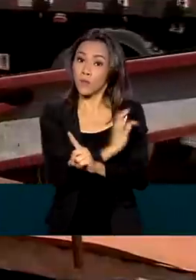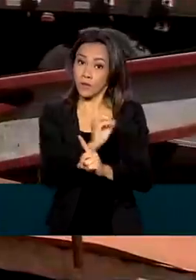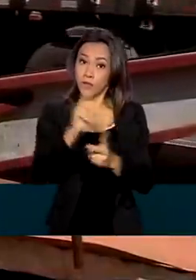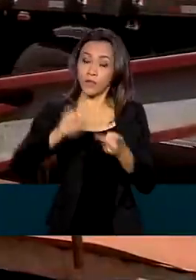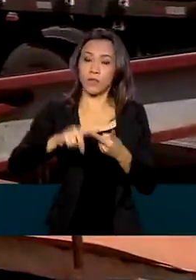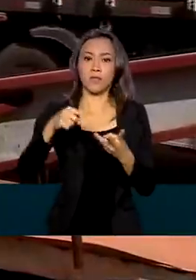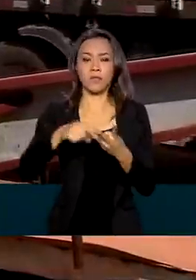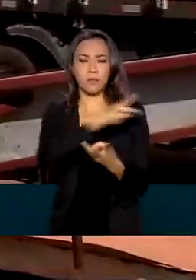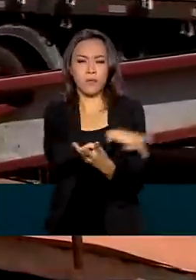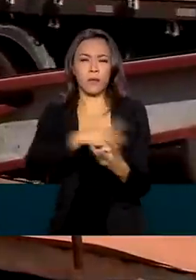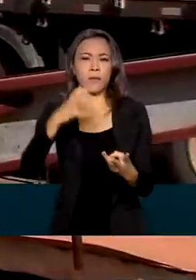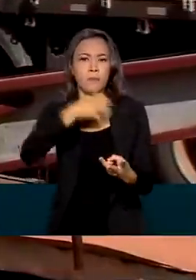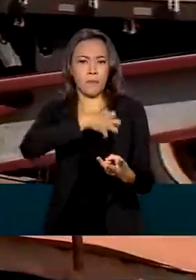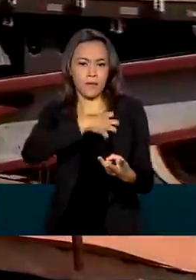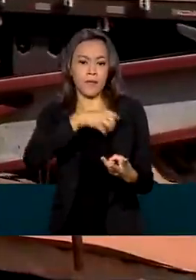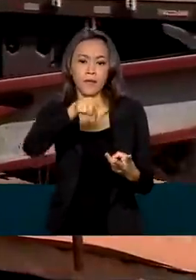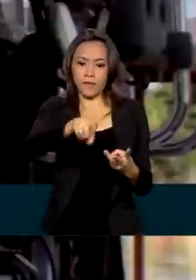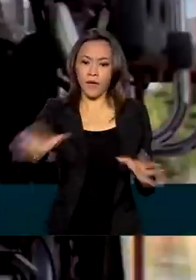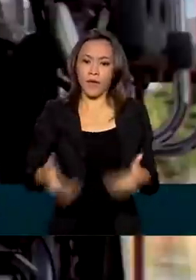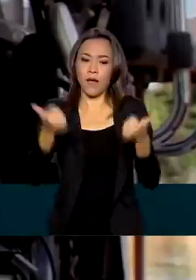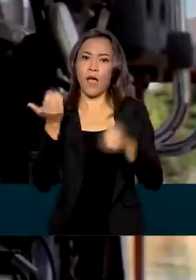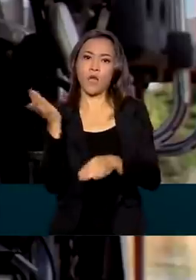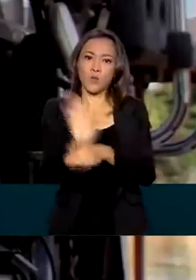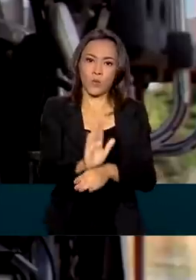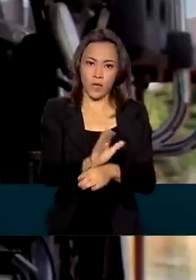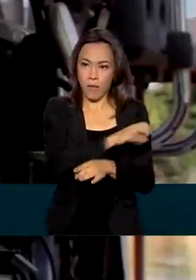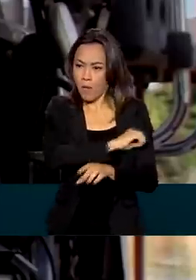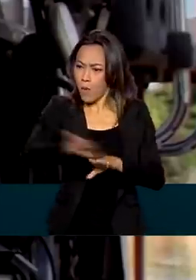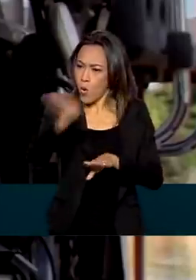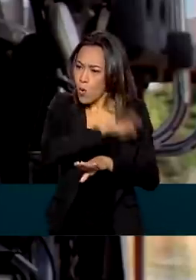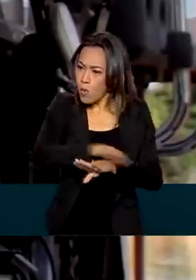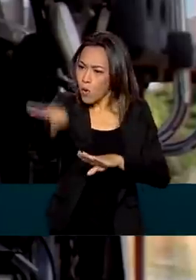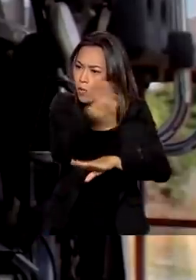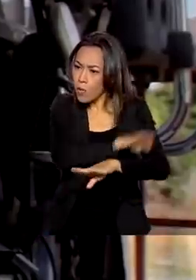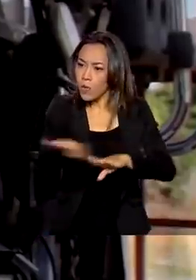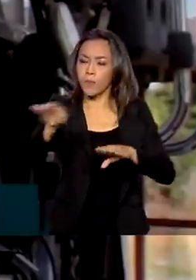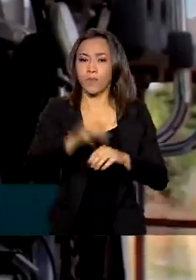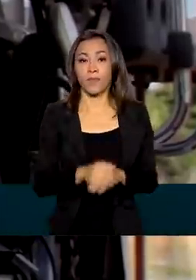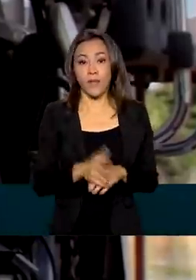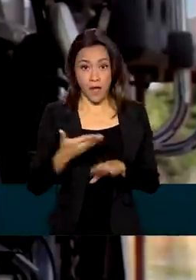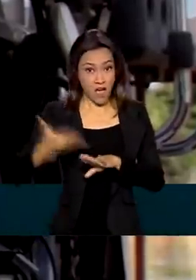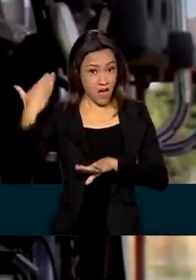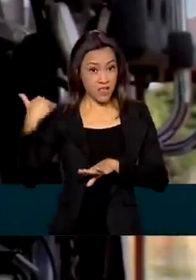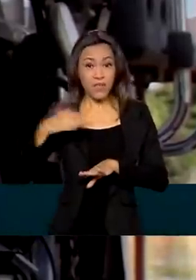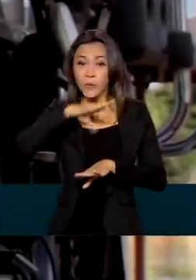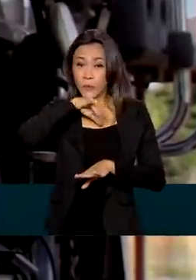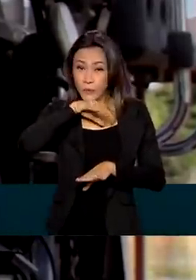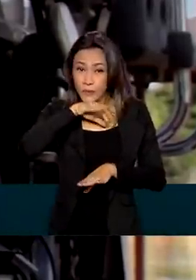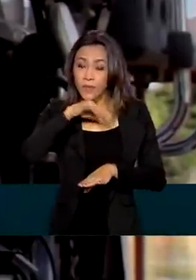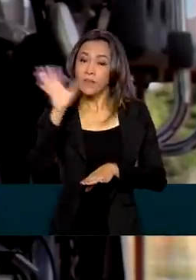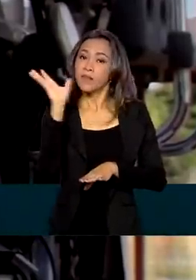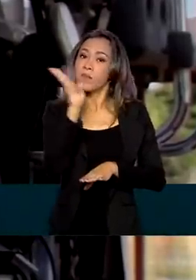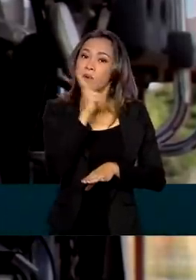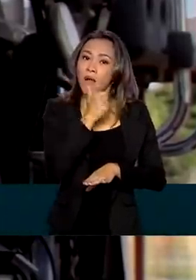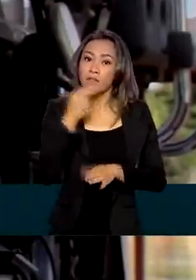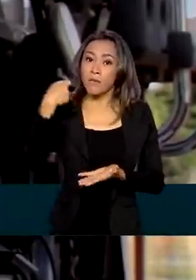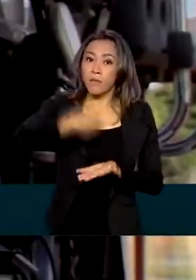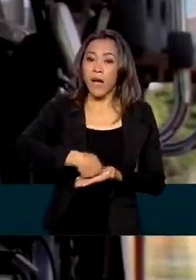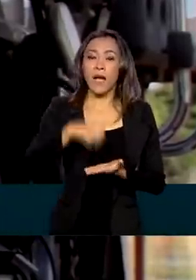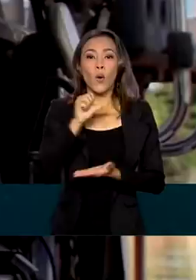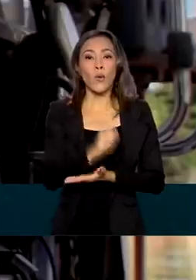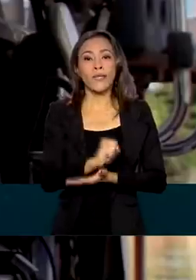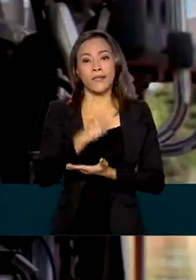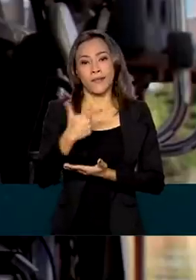Um alívio para caminhoneiros como o Rômulo. O trecho aqui é meio ruim, é custoso, aqui paga 82 reais ou